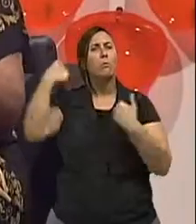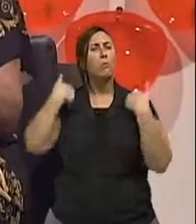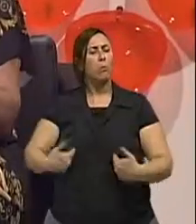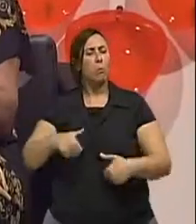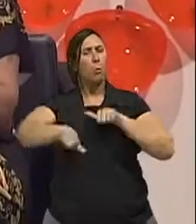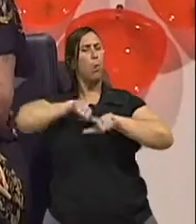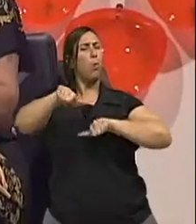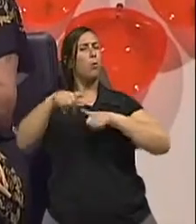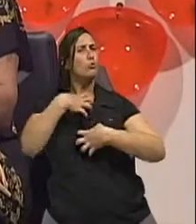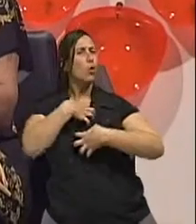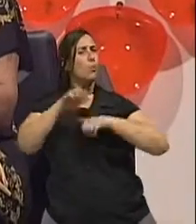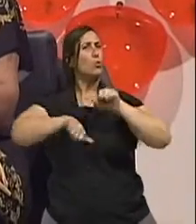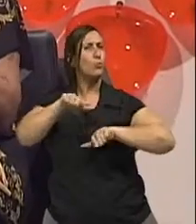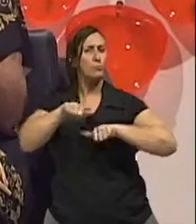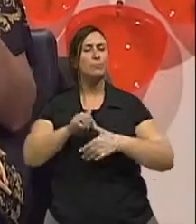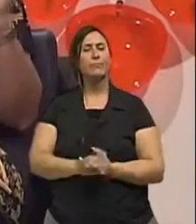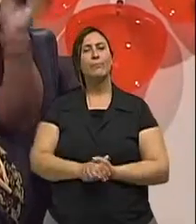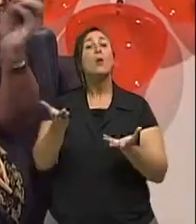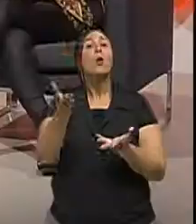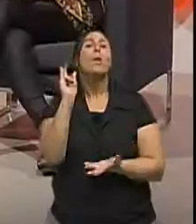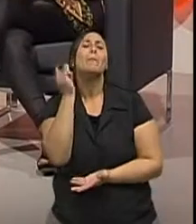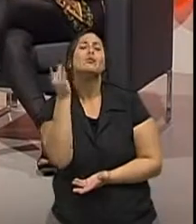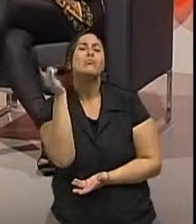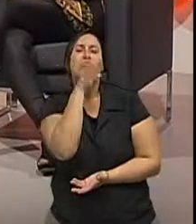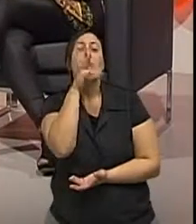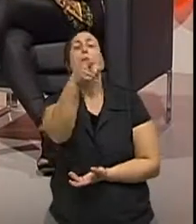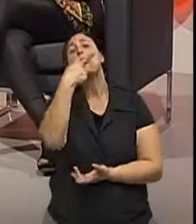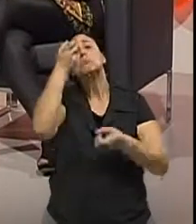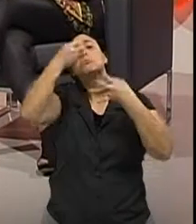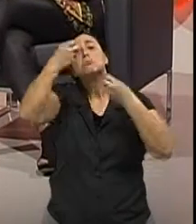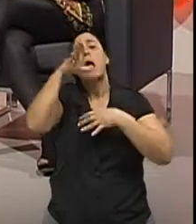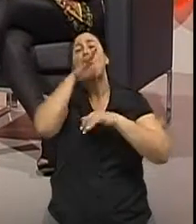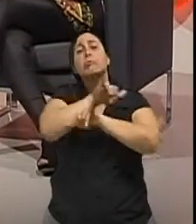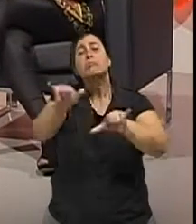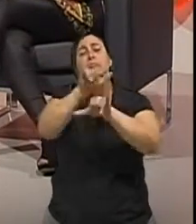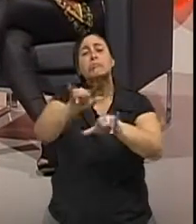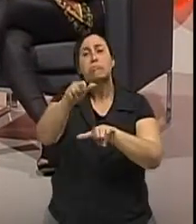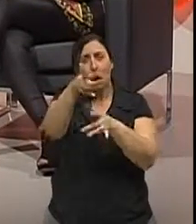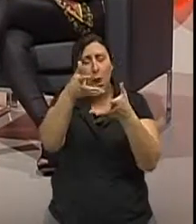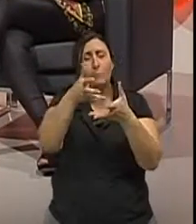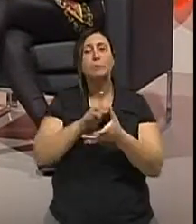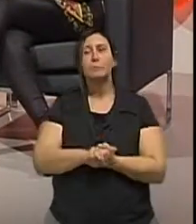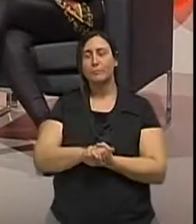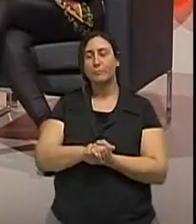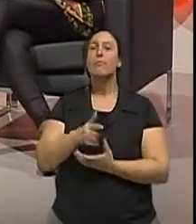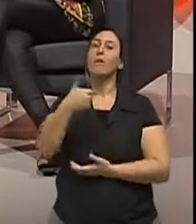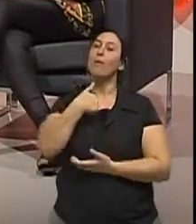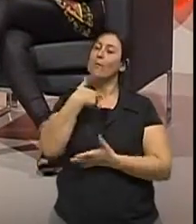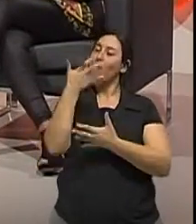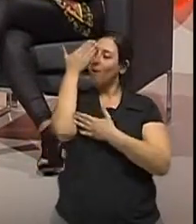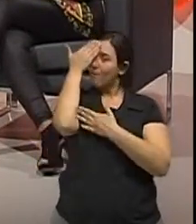estamos no último minutinho do programa. O senhor quer dar alguma recomendação, alguma solicitação para pessoal? Quero te agradecer a